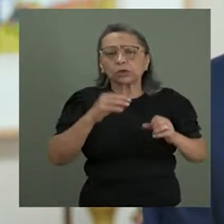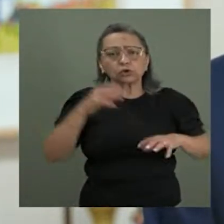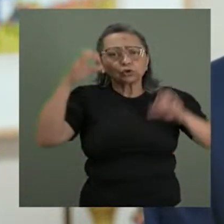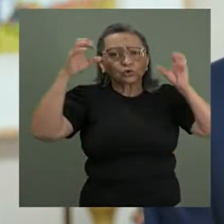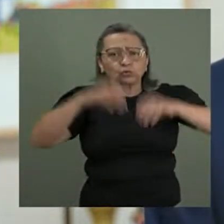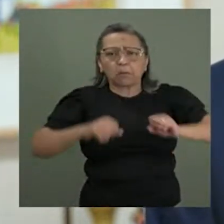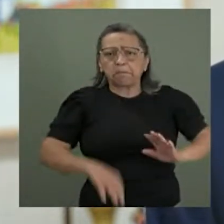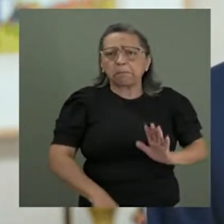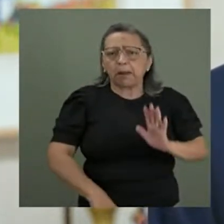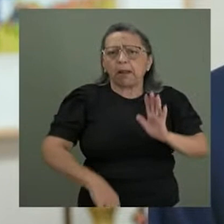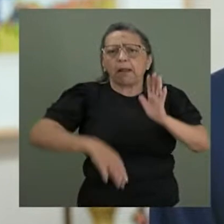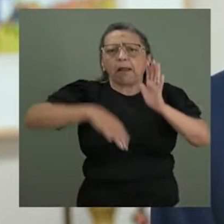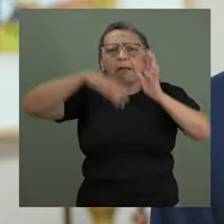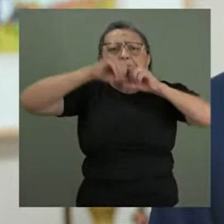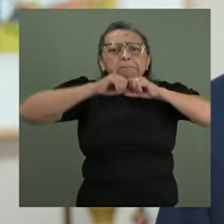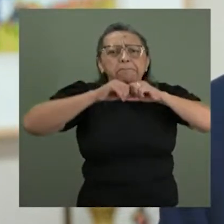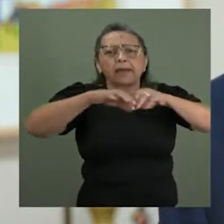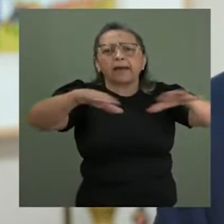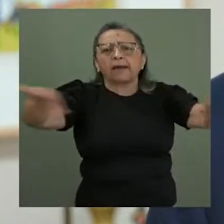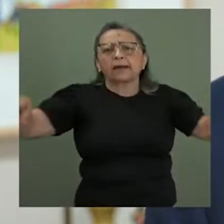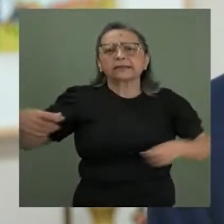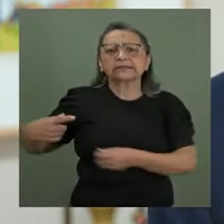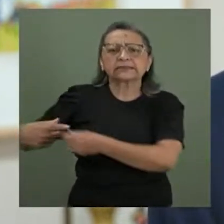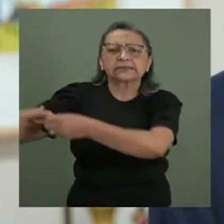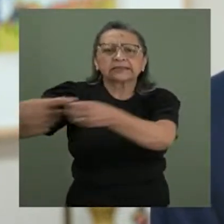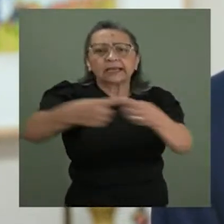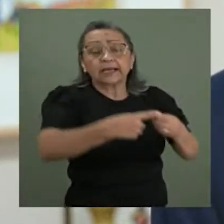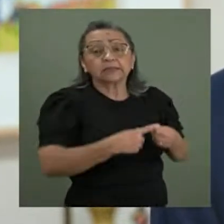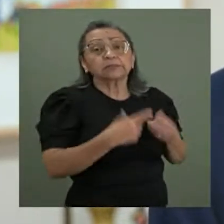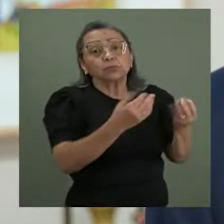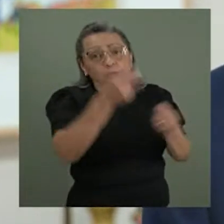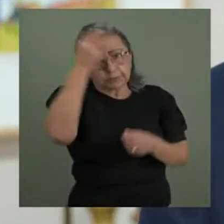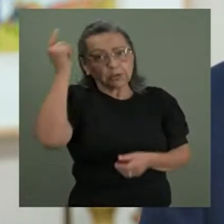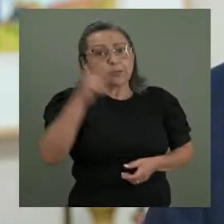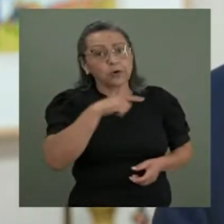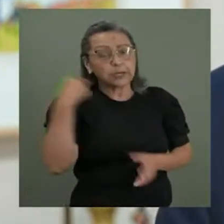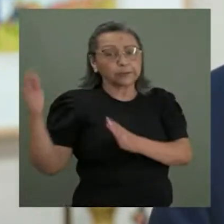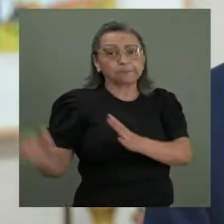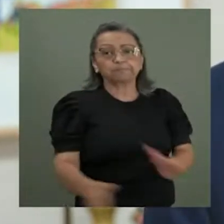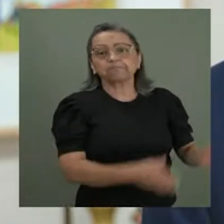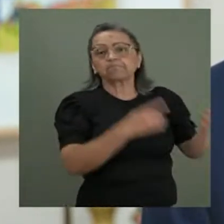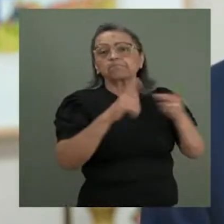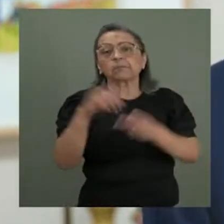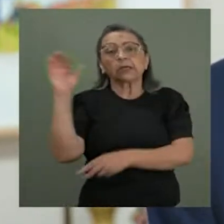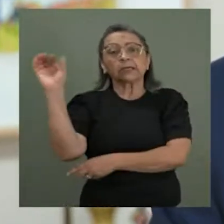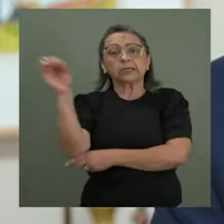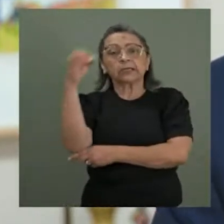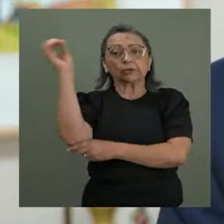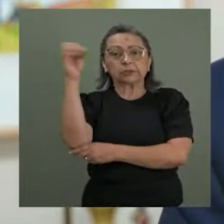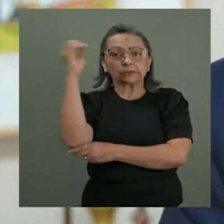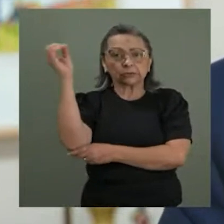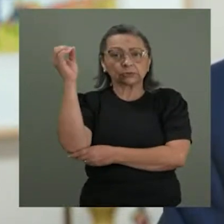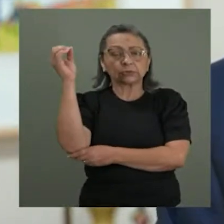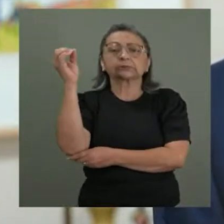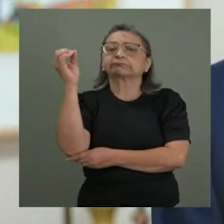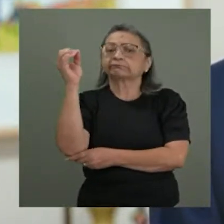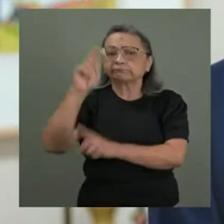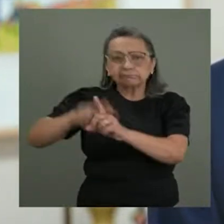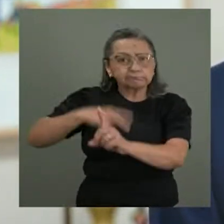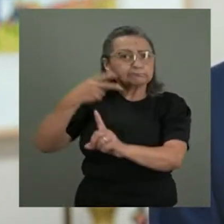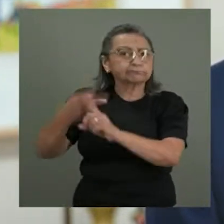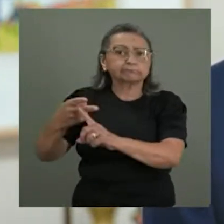dezenas de cidades com perdas de vidas. O Rio Grande do Sul, por sua vez, foi duplamente